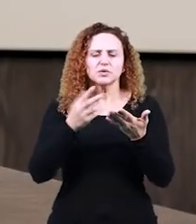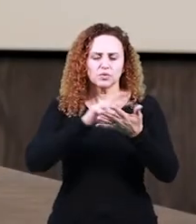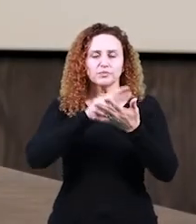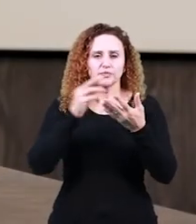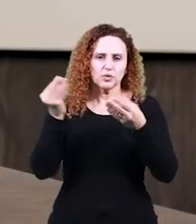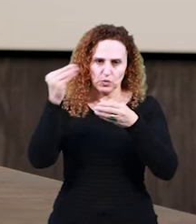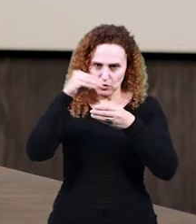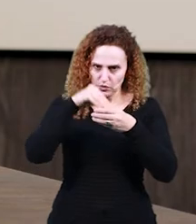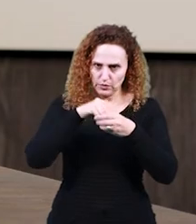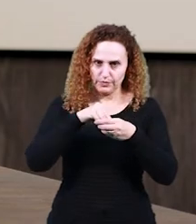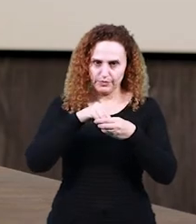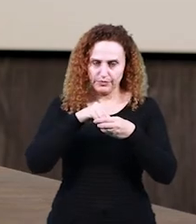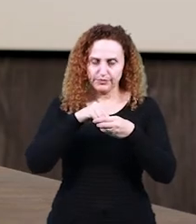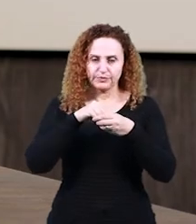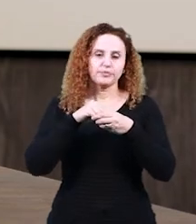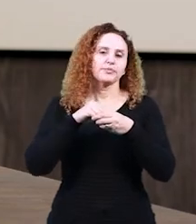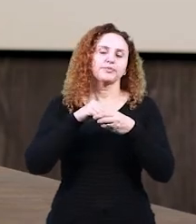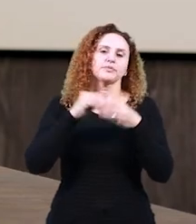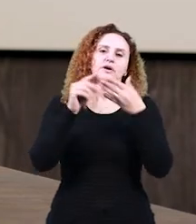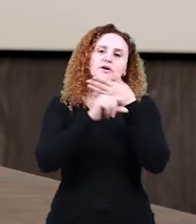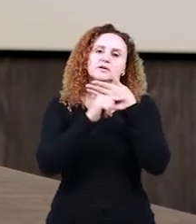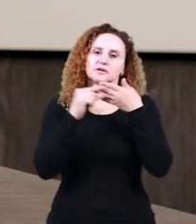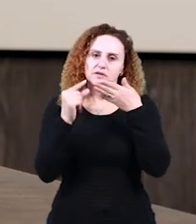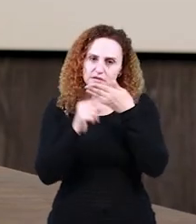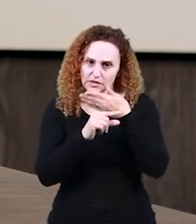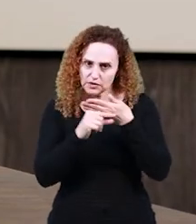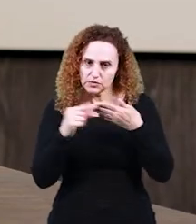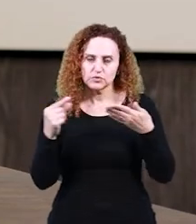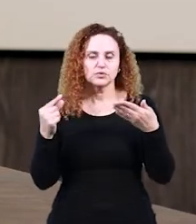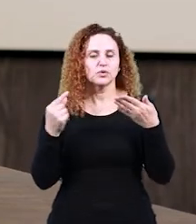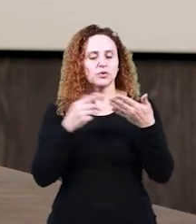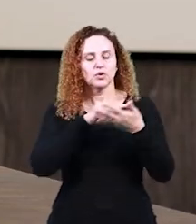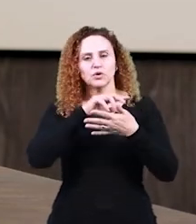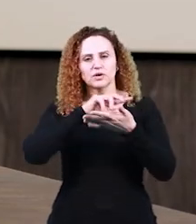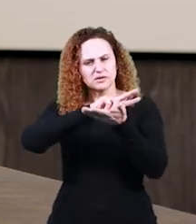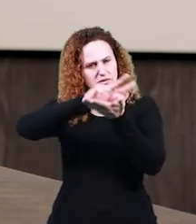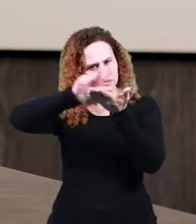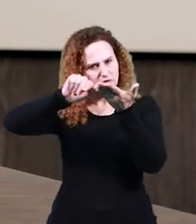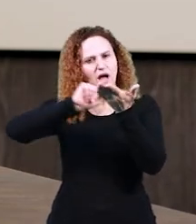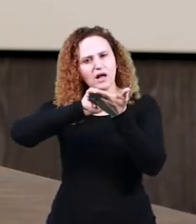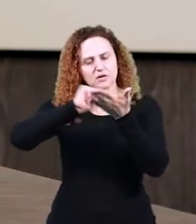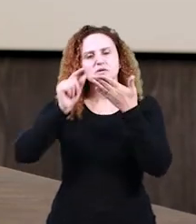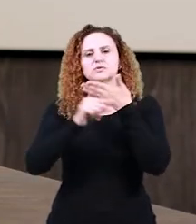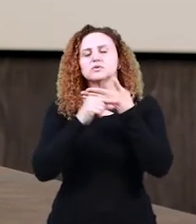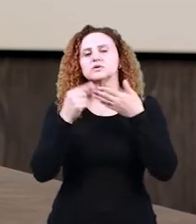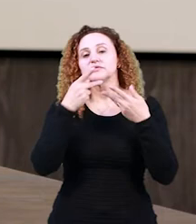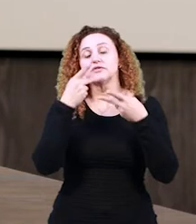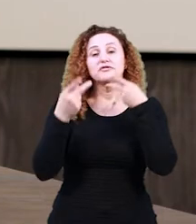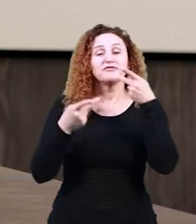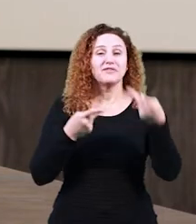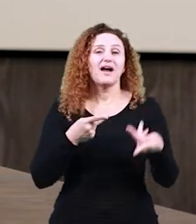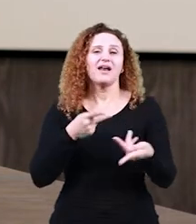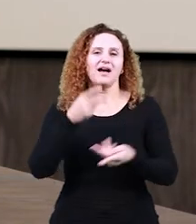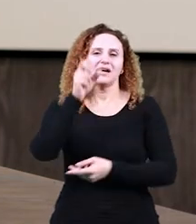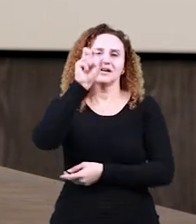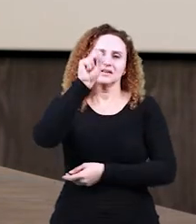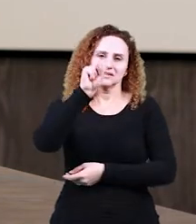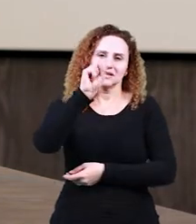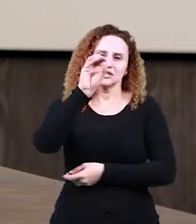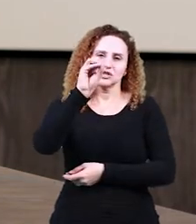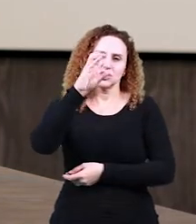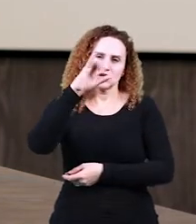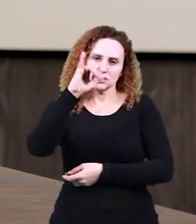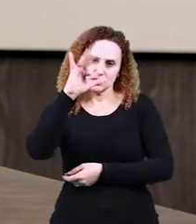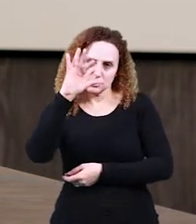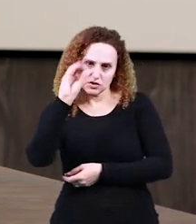vocês, especificamente, com exceção do Jacobson, que vocês viram no funcionalismo, mas todos eles vão